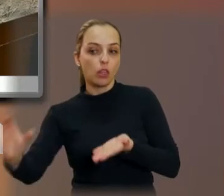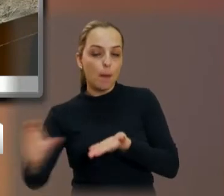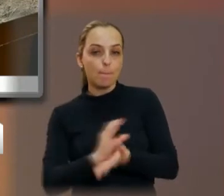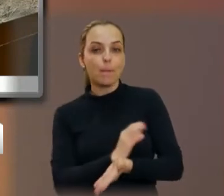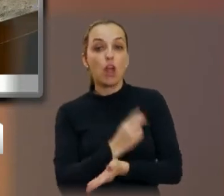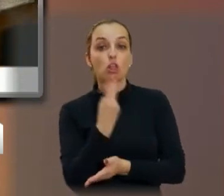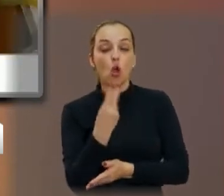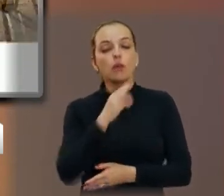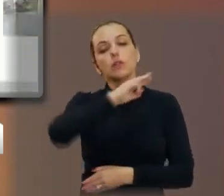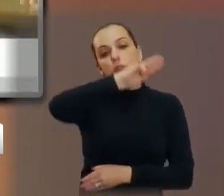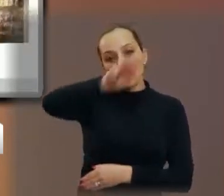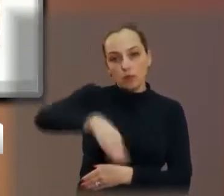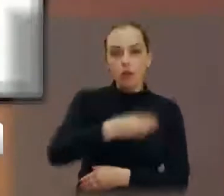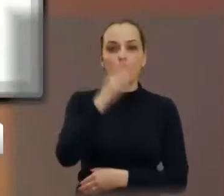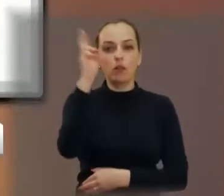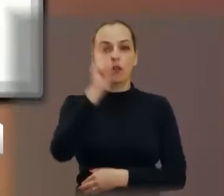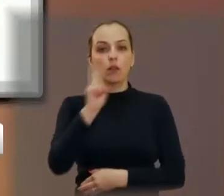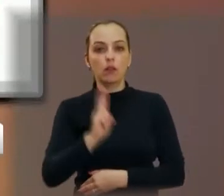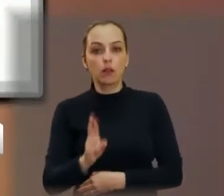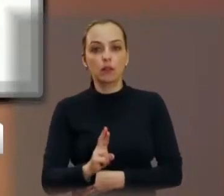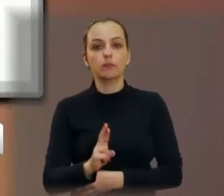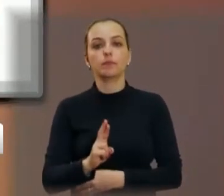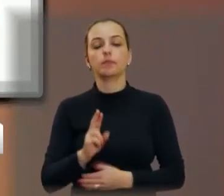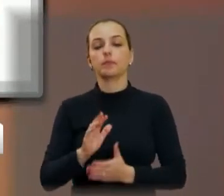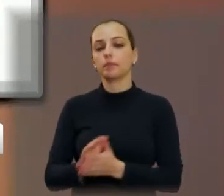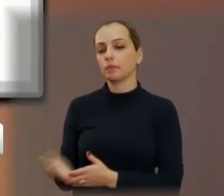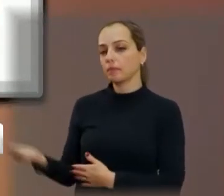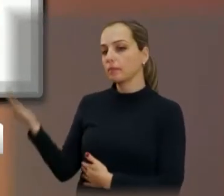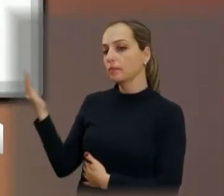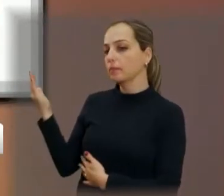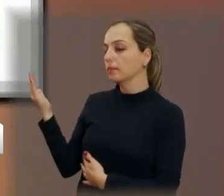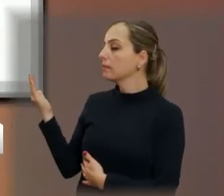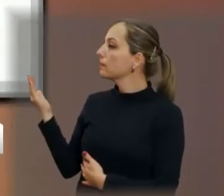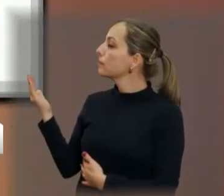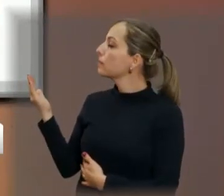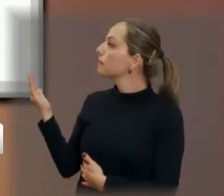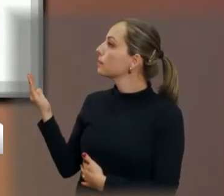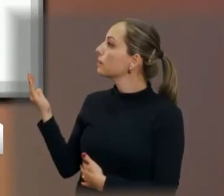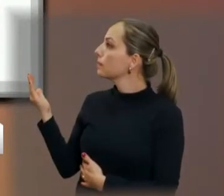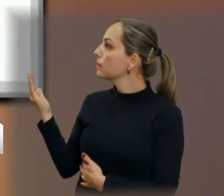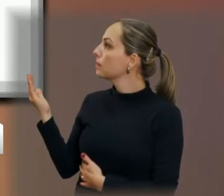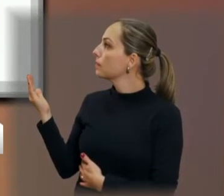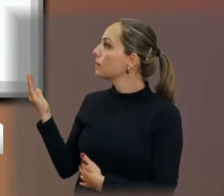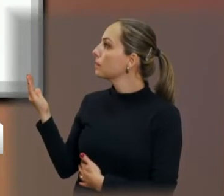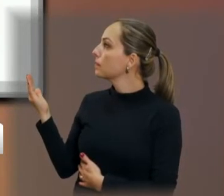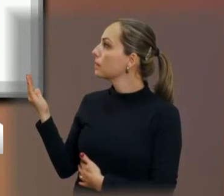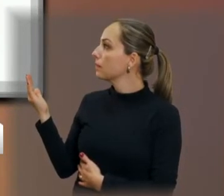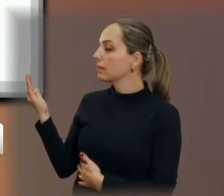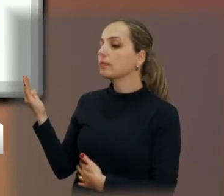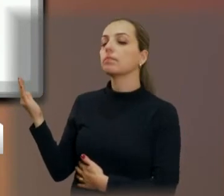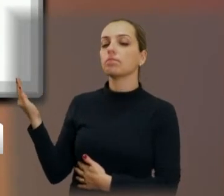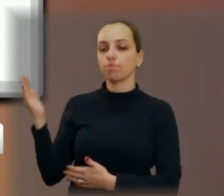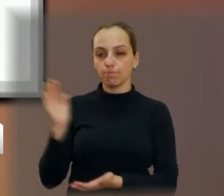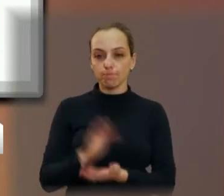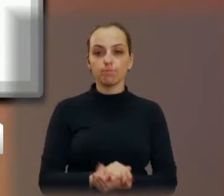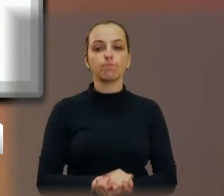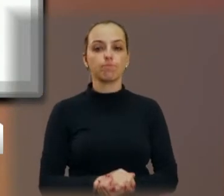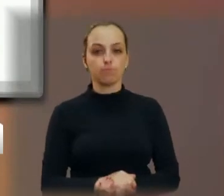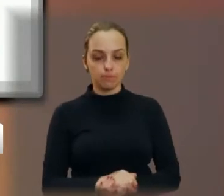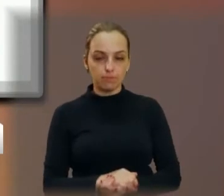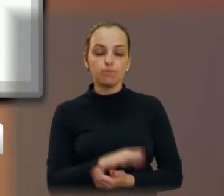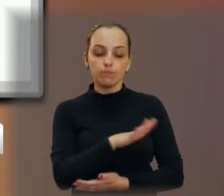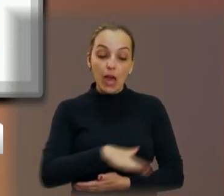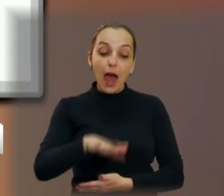passar um, por favor, R 2.358.144,71 para